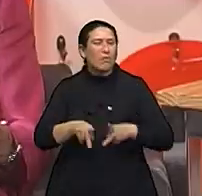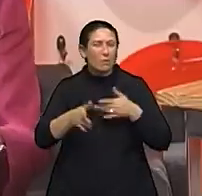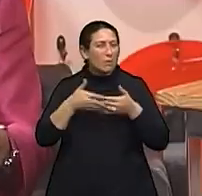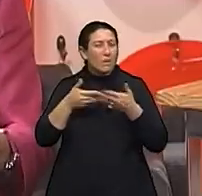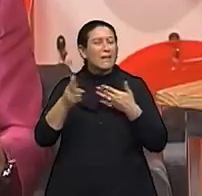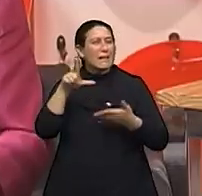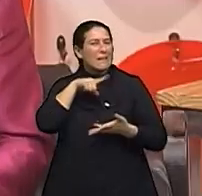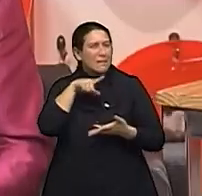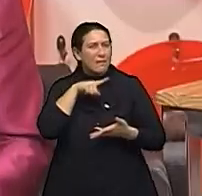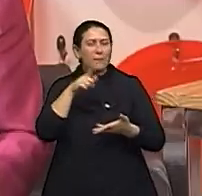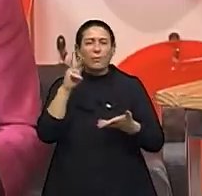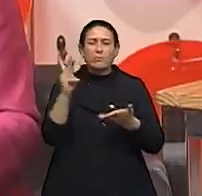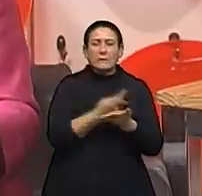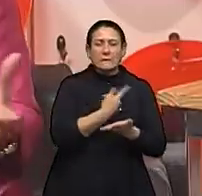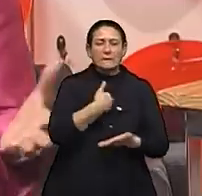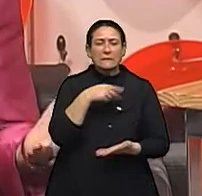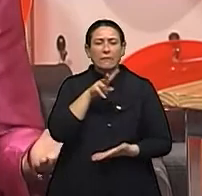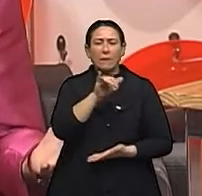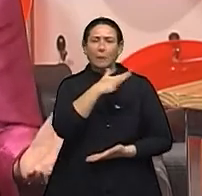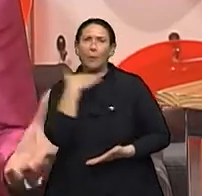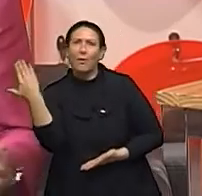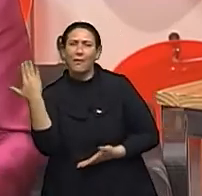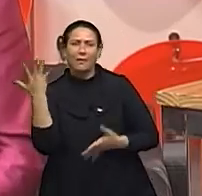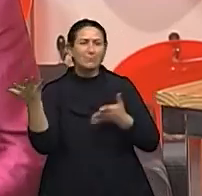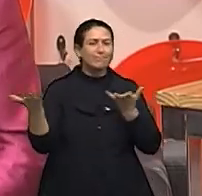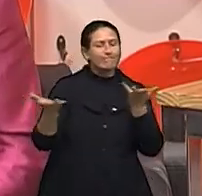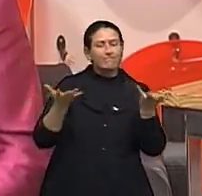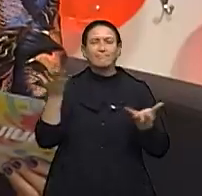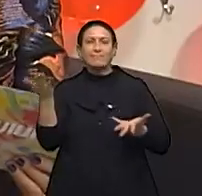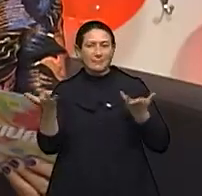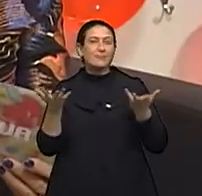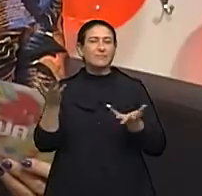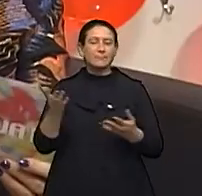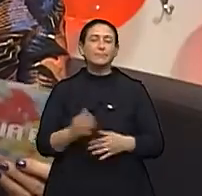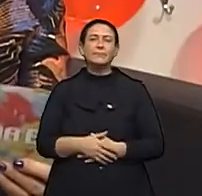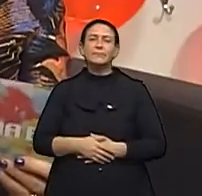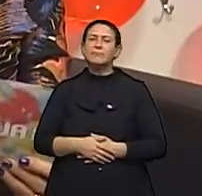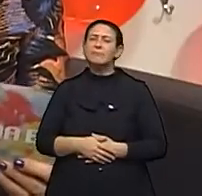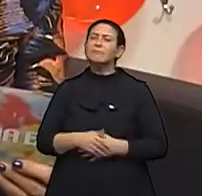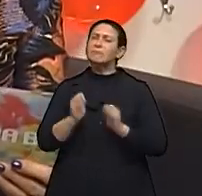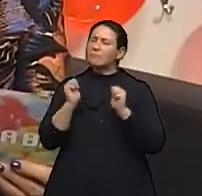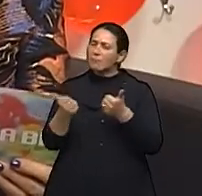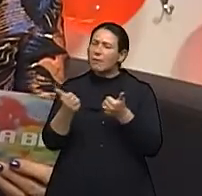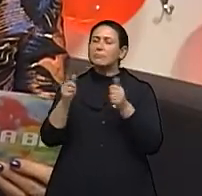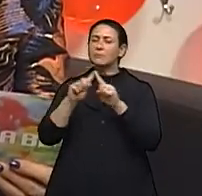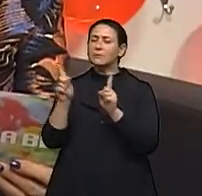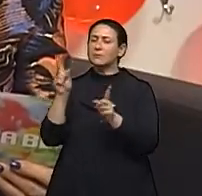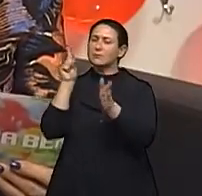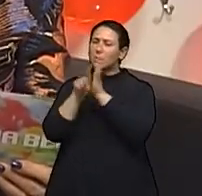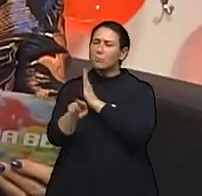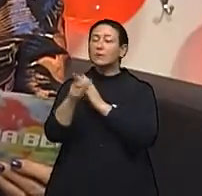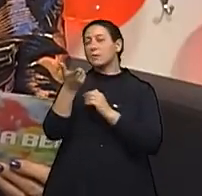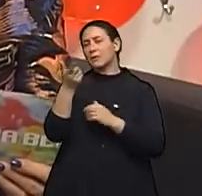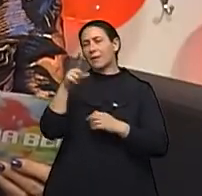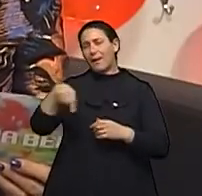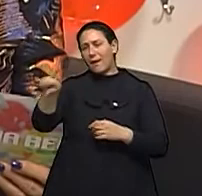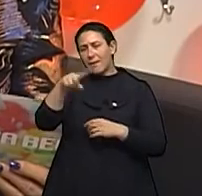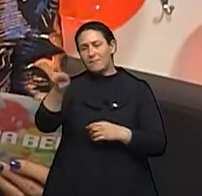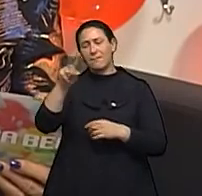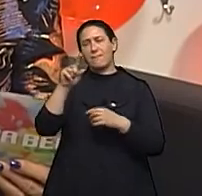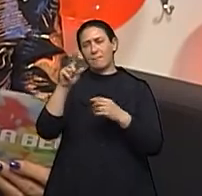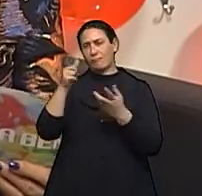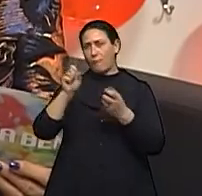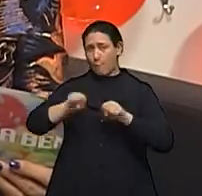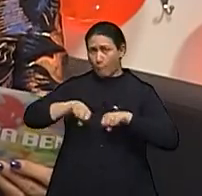tem essas ameaças de morte tão claras, assim, né? Doutora Mayra, e esta garra, esta força, essa energia vital